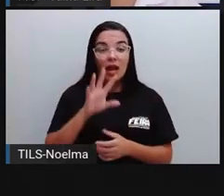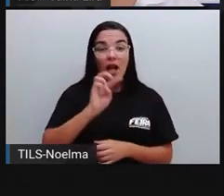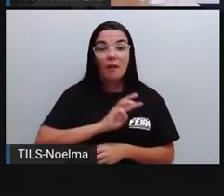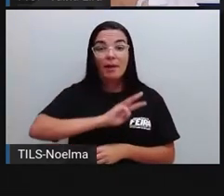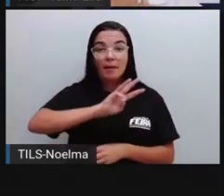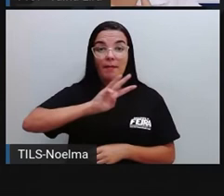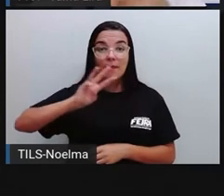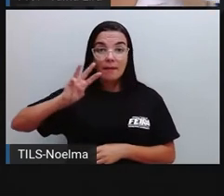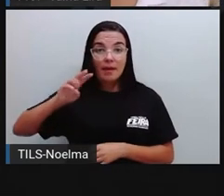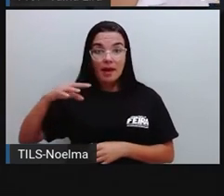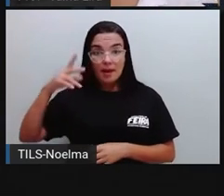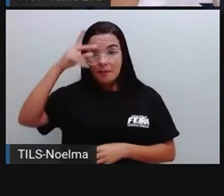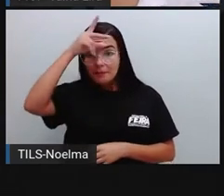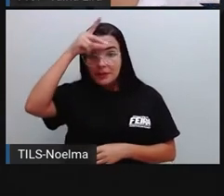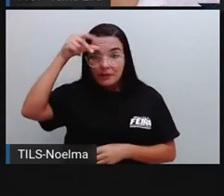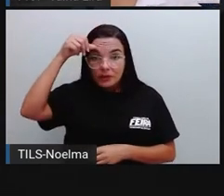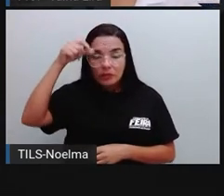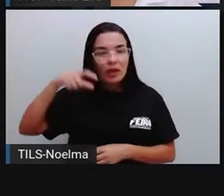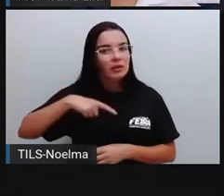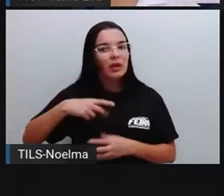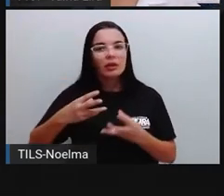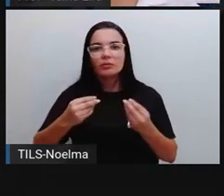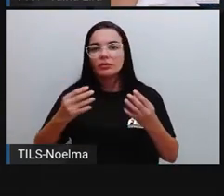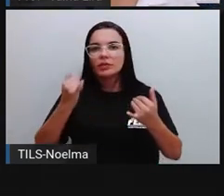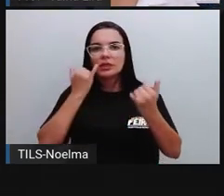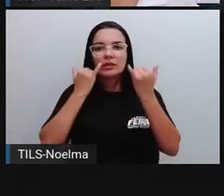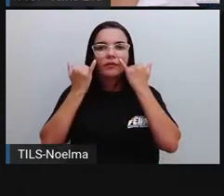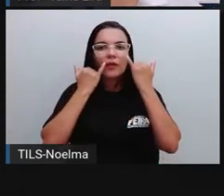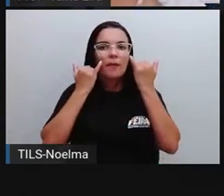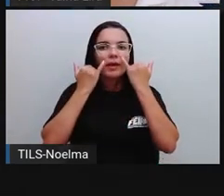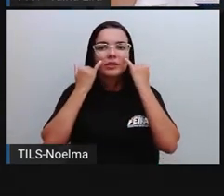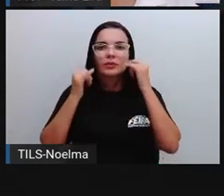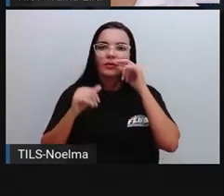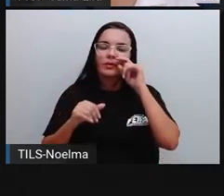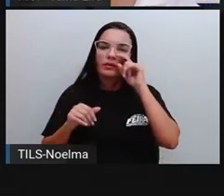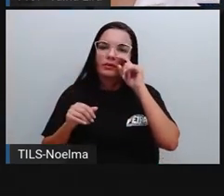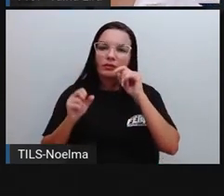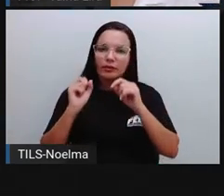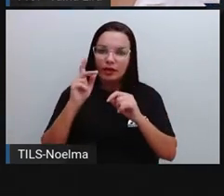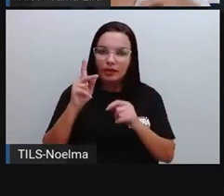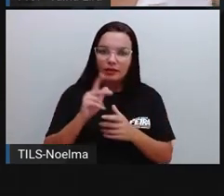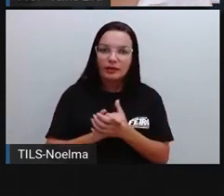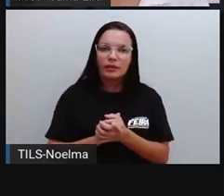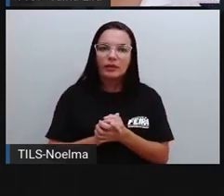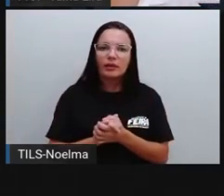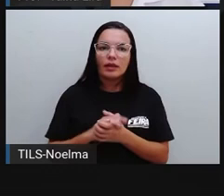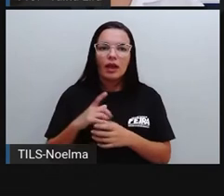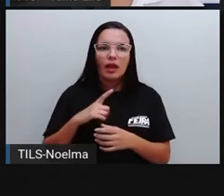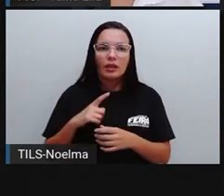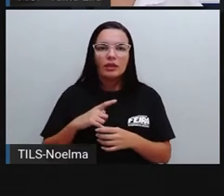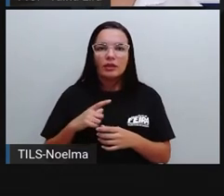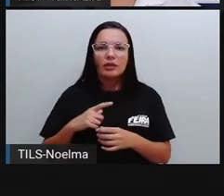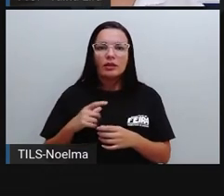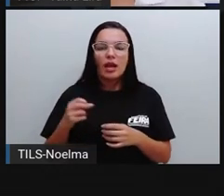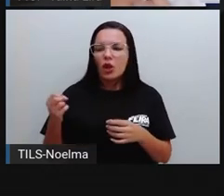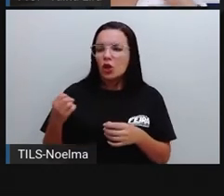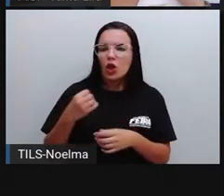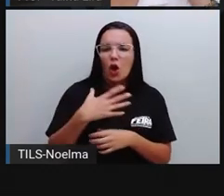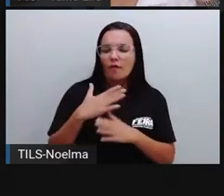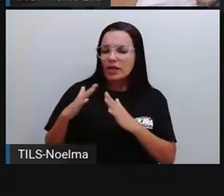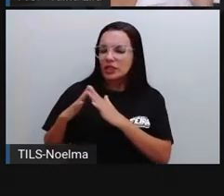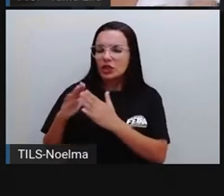prefeitura traz várias notas de eventos que eles participaram, inauguração de escola,